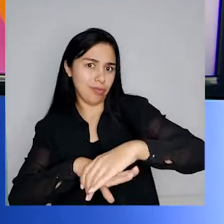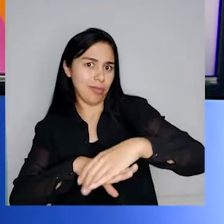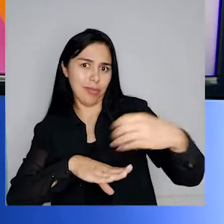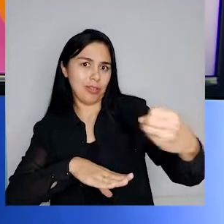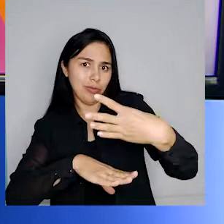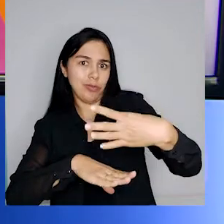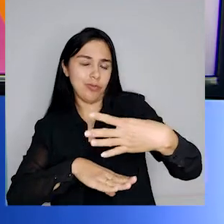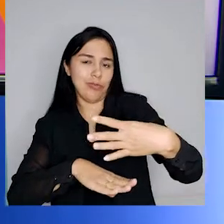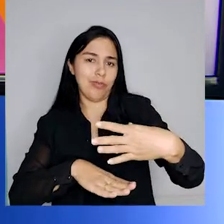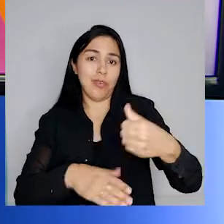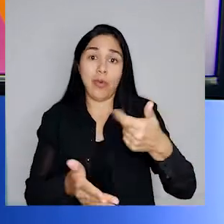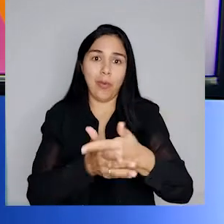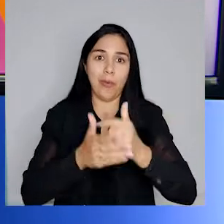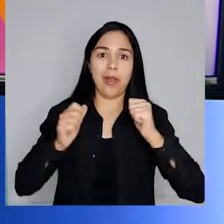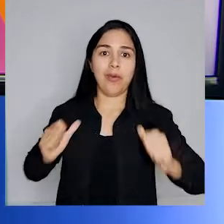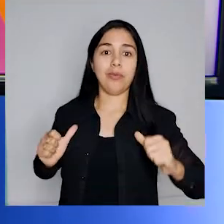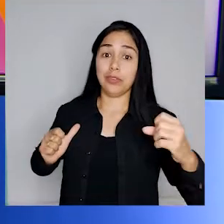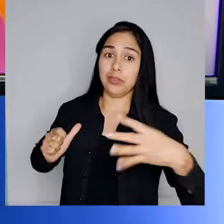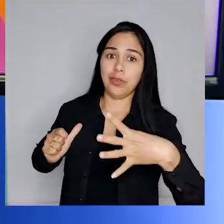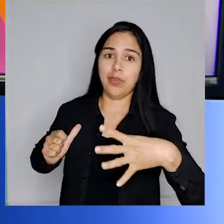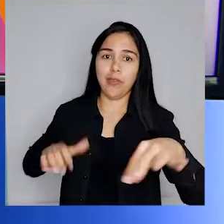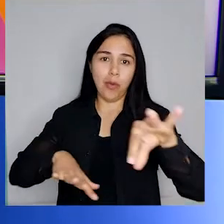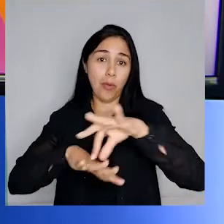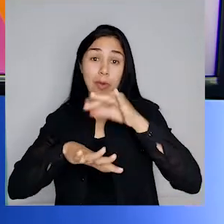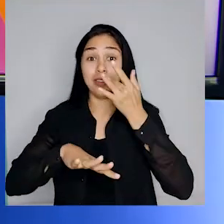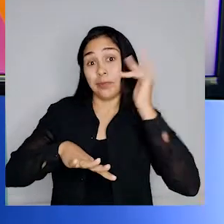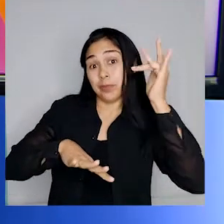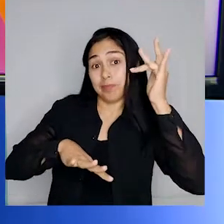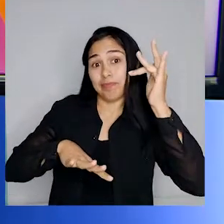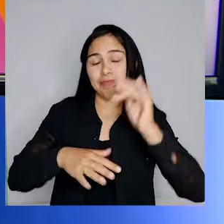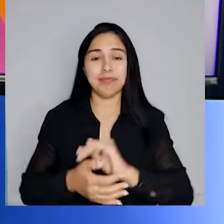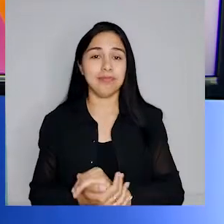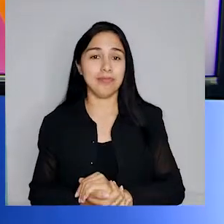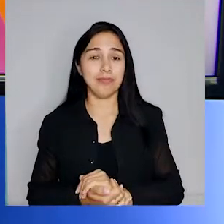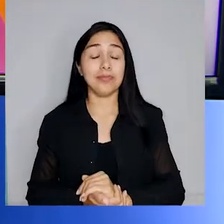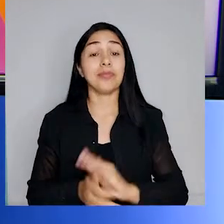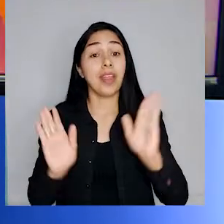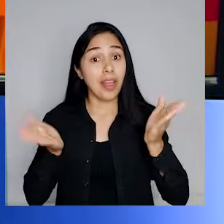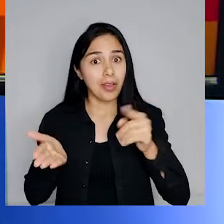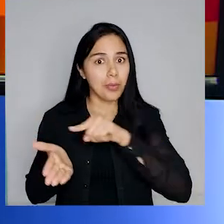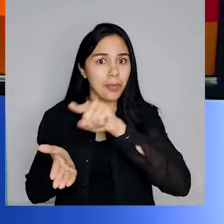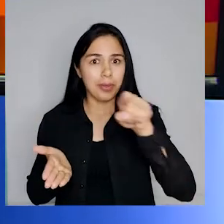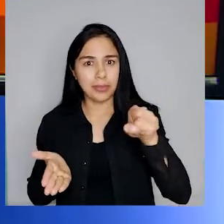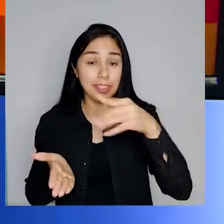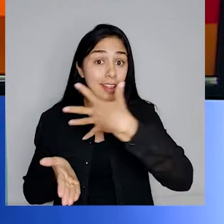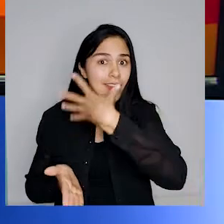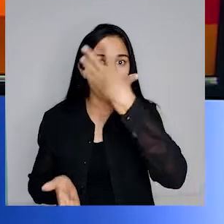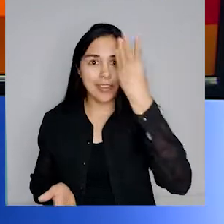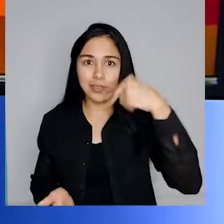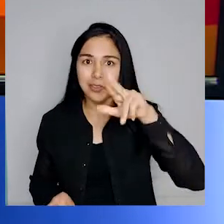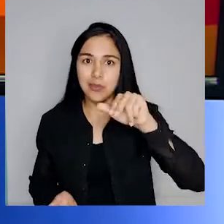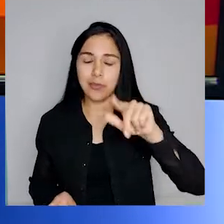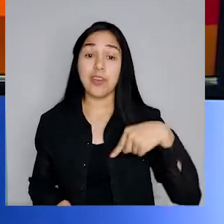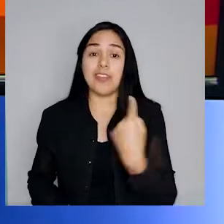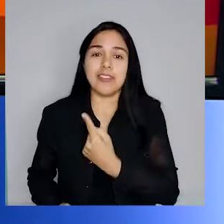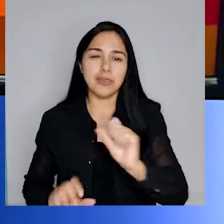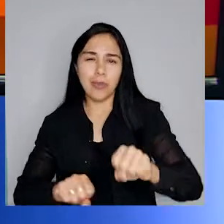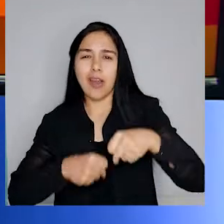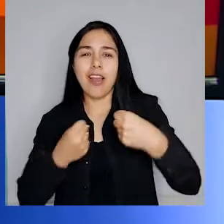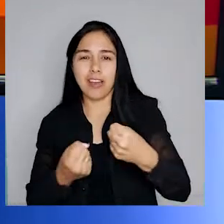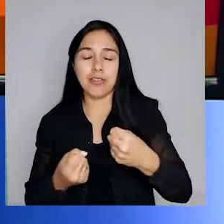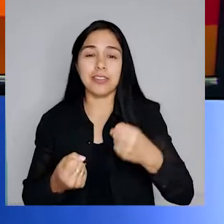sapato, mais uma mochila nova, um anel de ouro. Agora, para você não esquecer mais, vamos